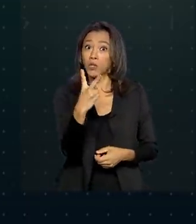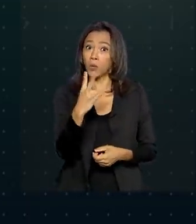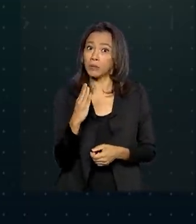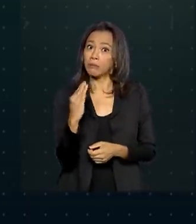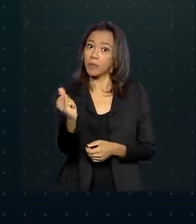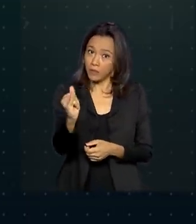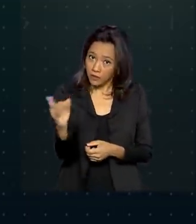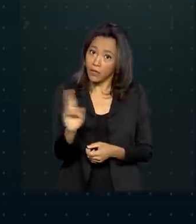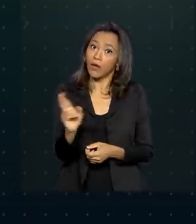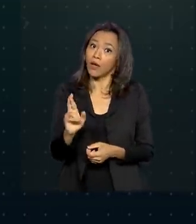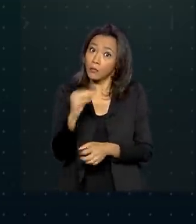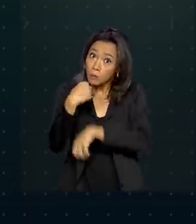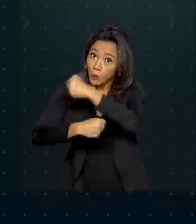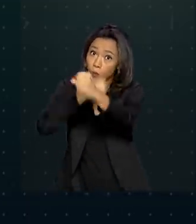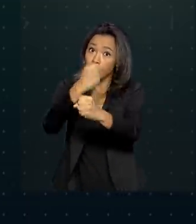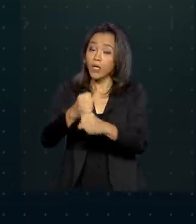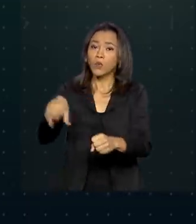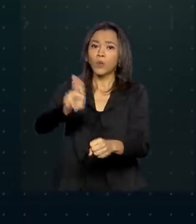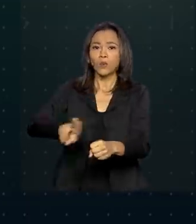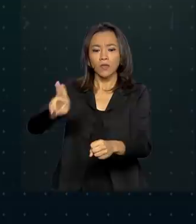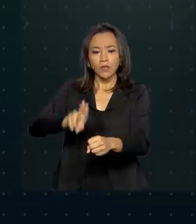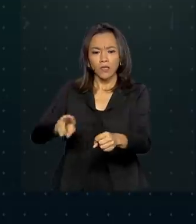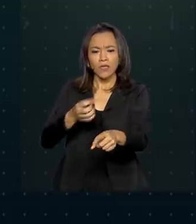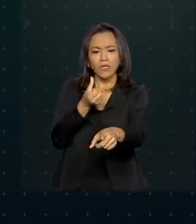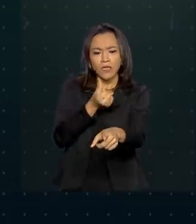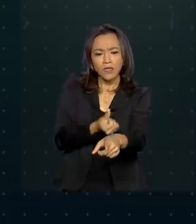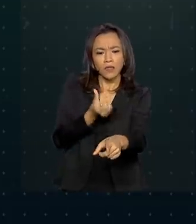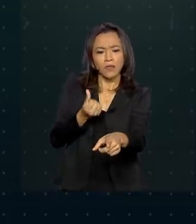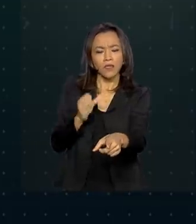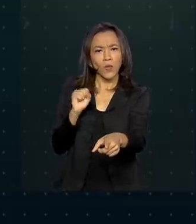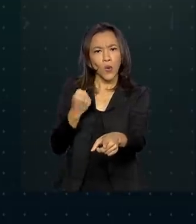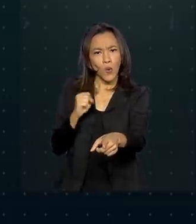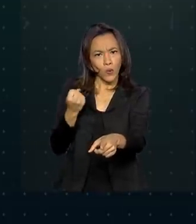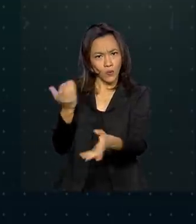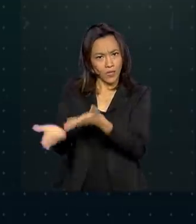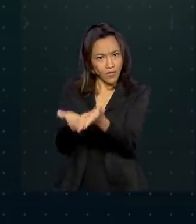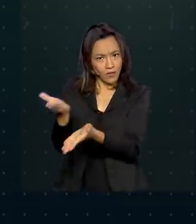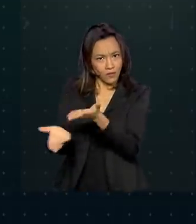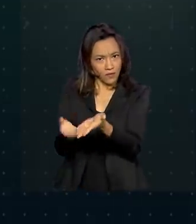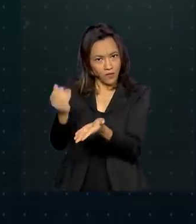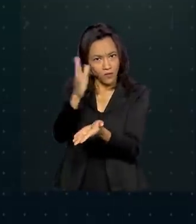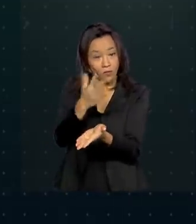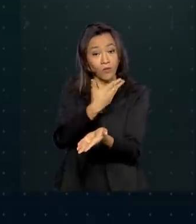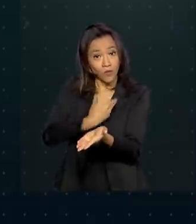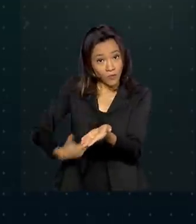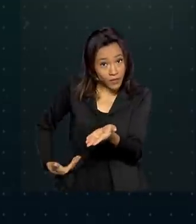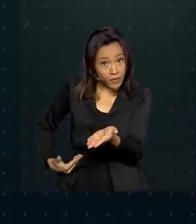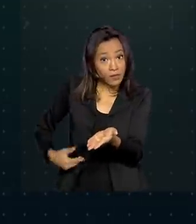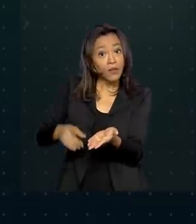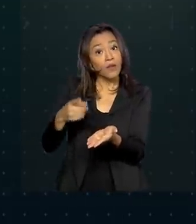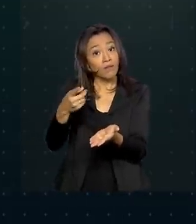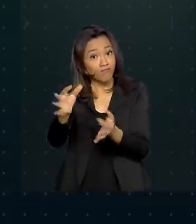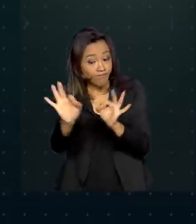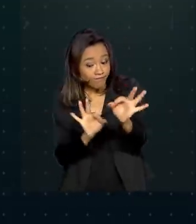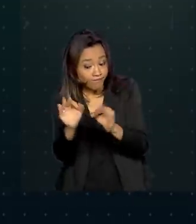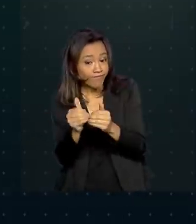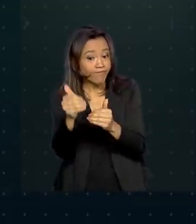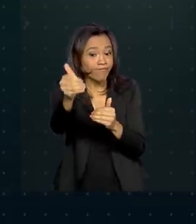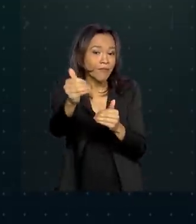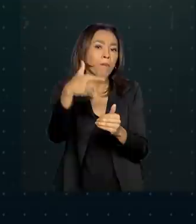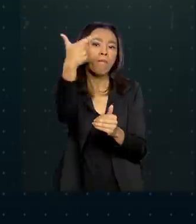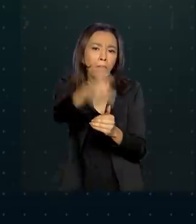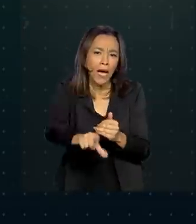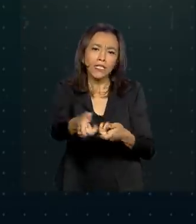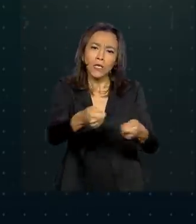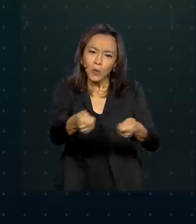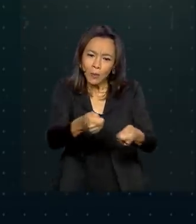por ano com a digitalização de 668 serviços federais. A previsão é economizar mais